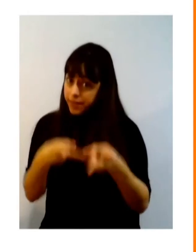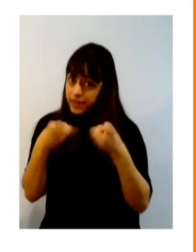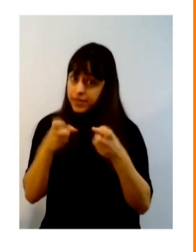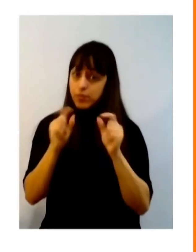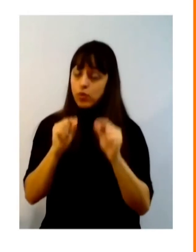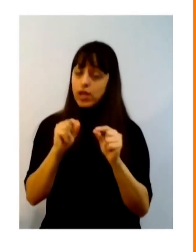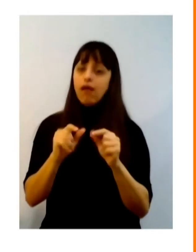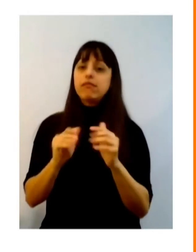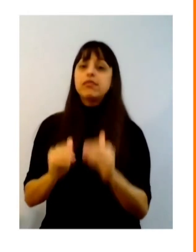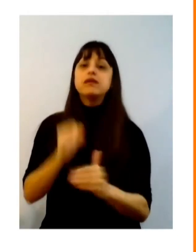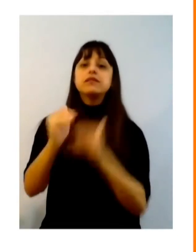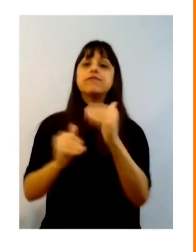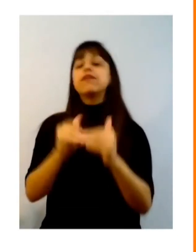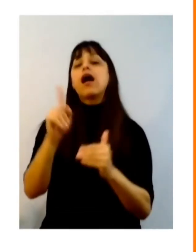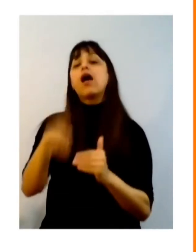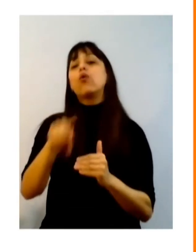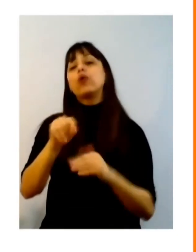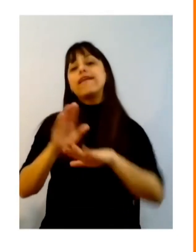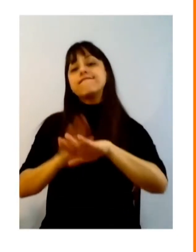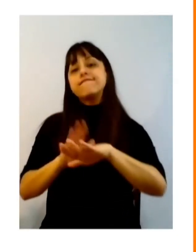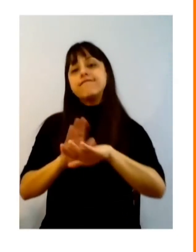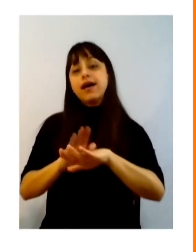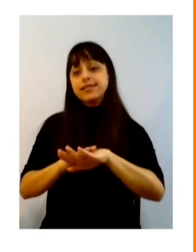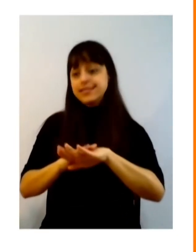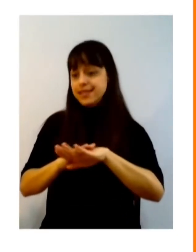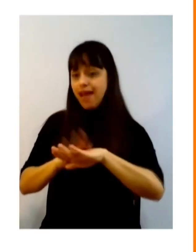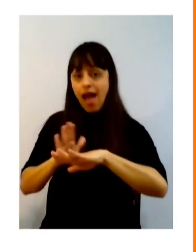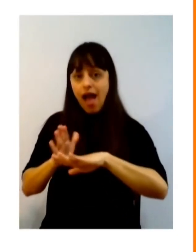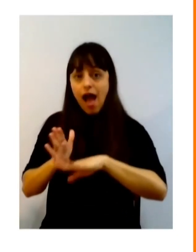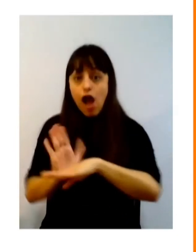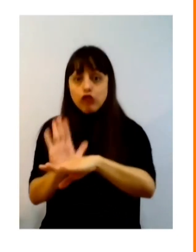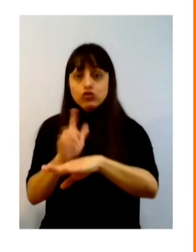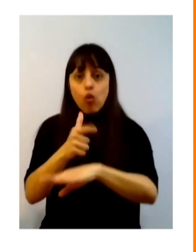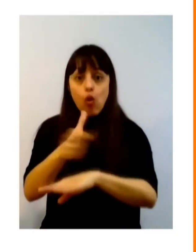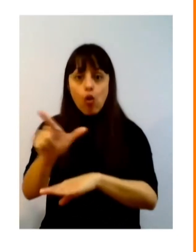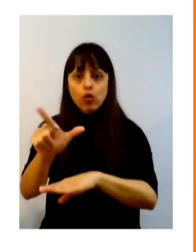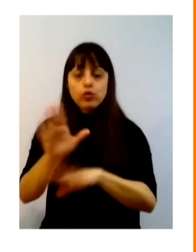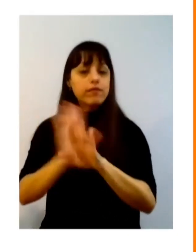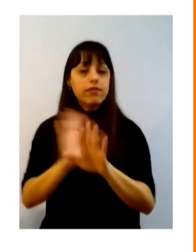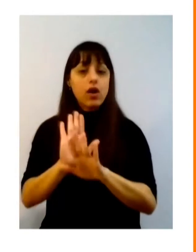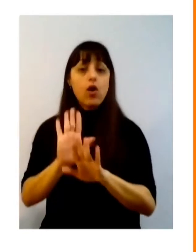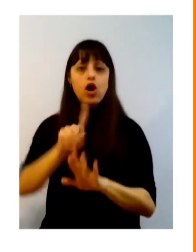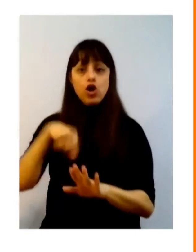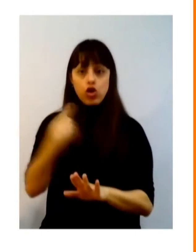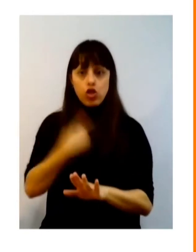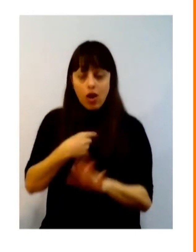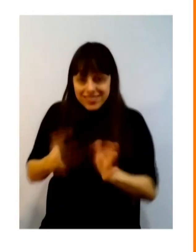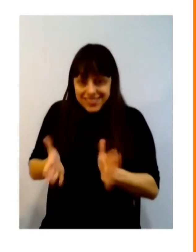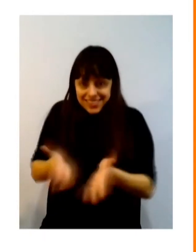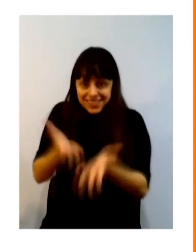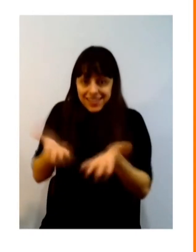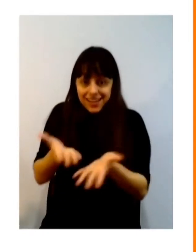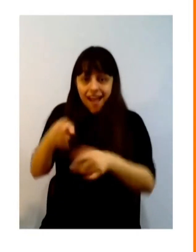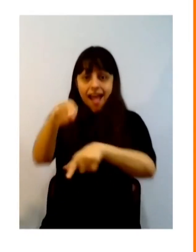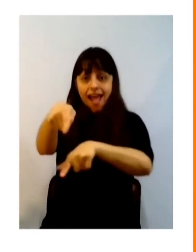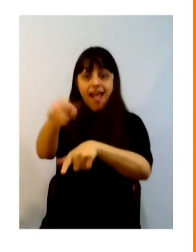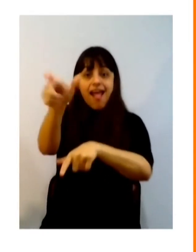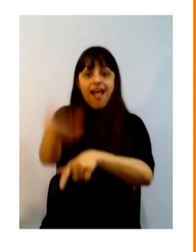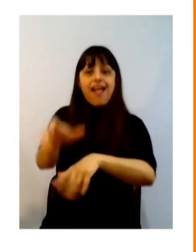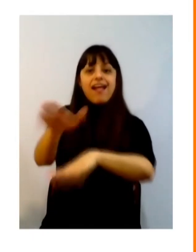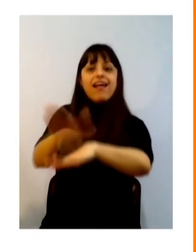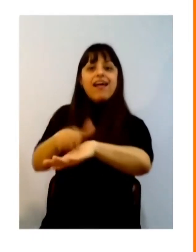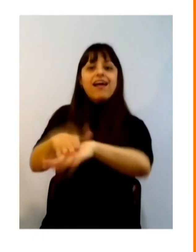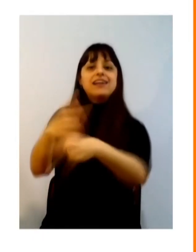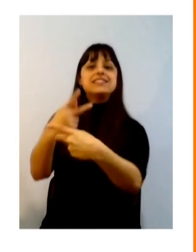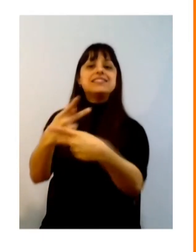desenvolvimento não é somente o que você faz para os outros, mas também o que você permite que os outros possam fazer. e é